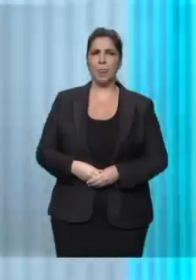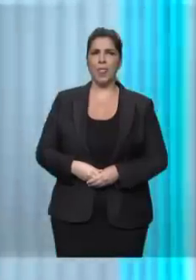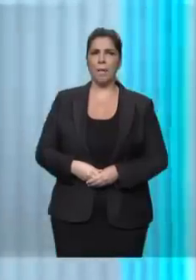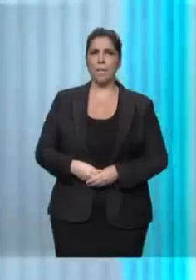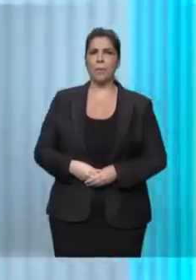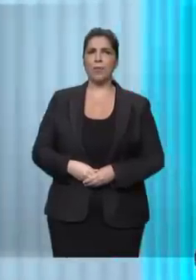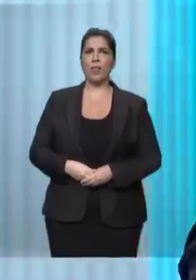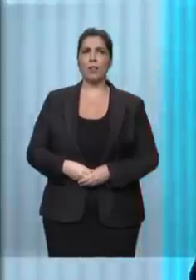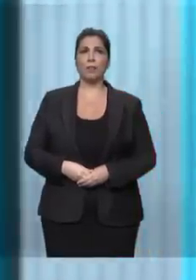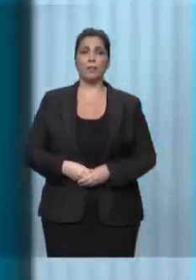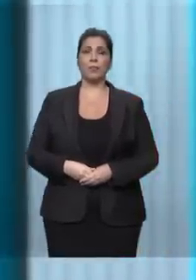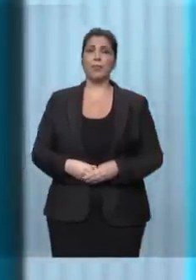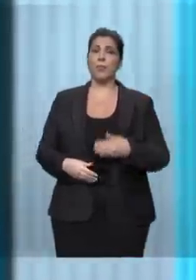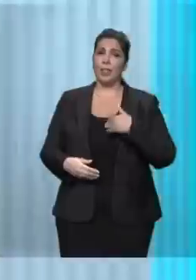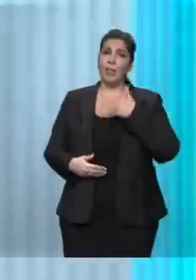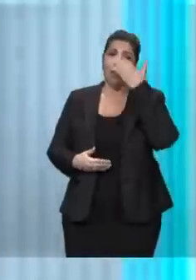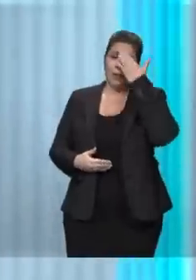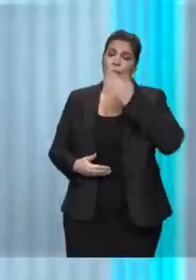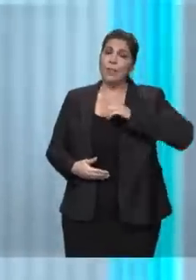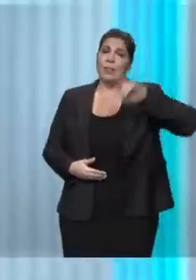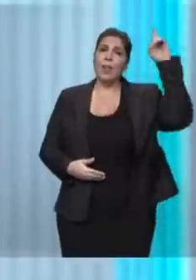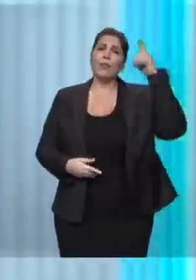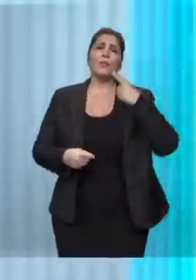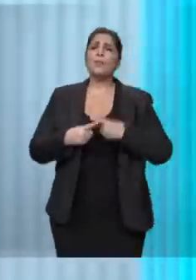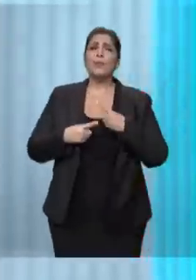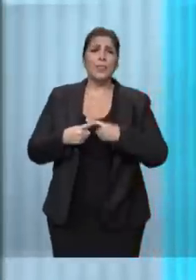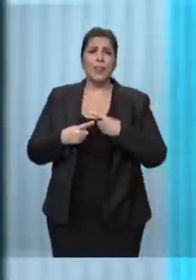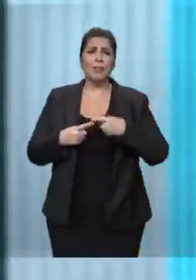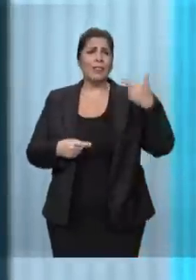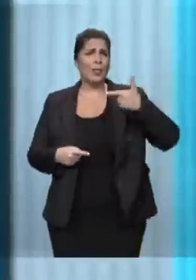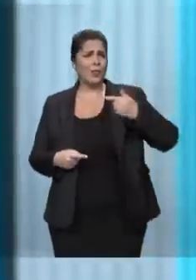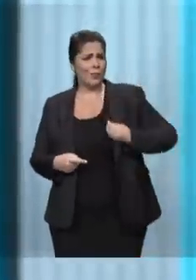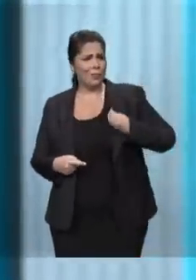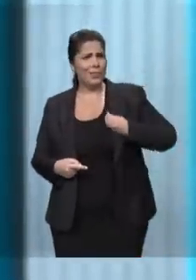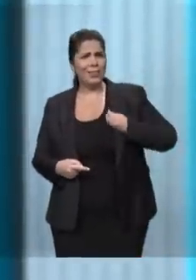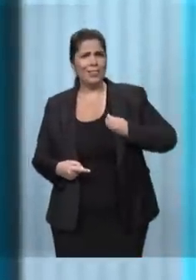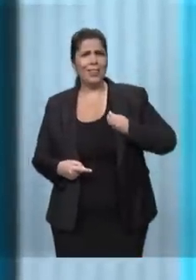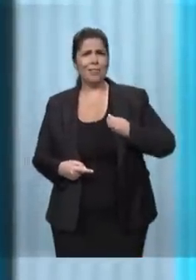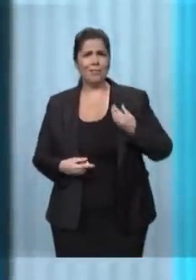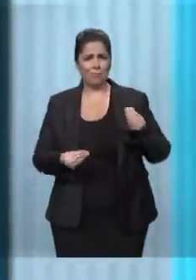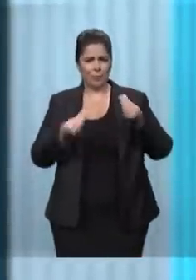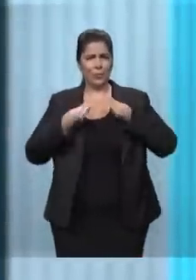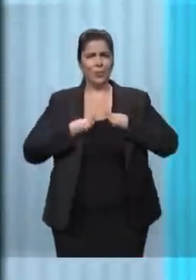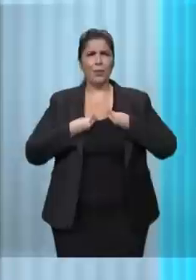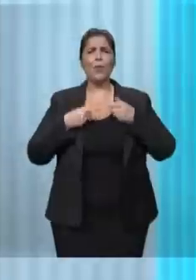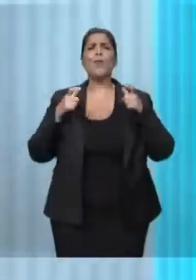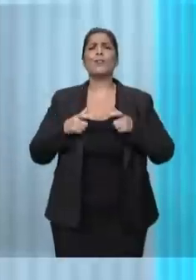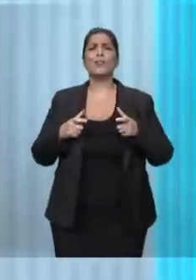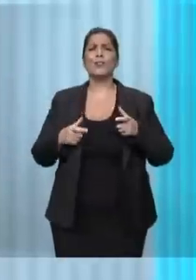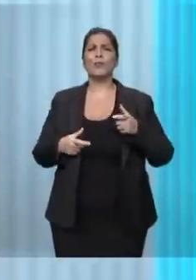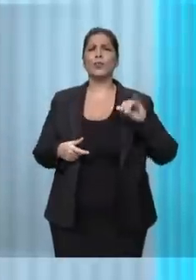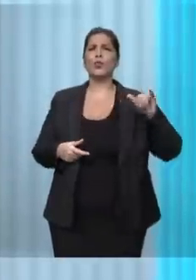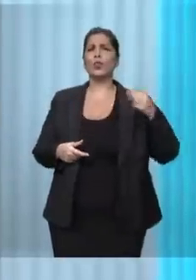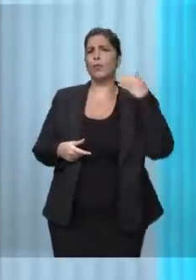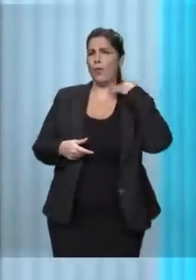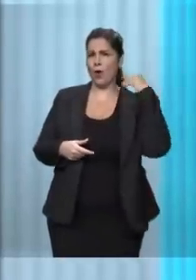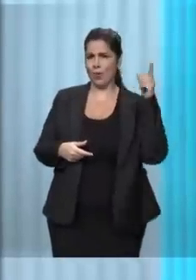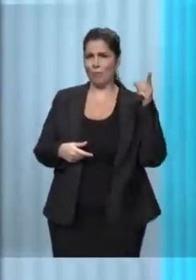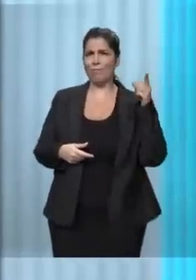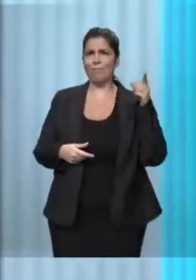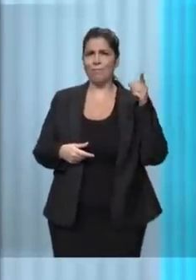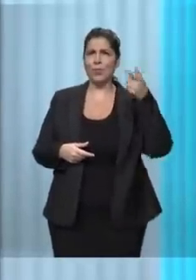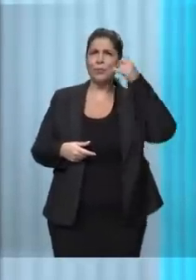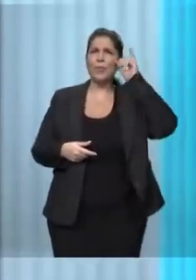Eu quero agradecer a Deus pela minha segunda vida que ele me deu em juiz de fora, não permitindo que minha filha Laura